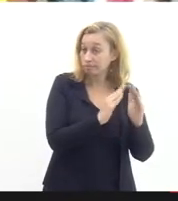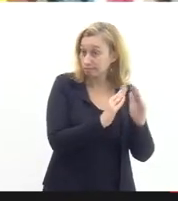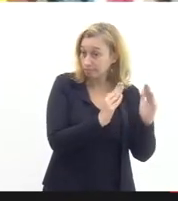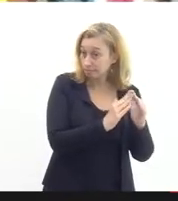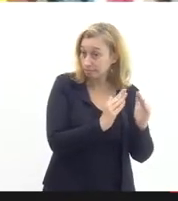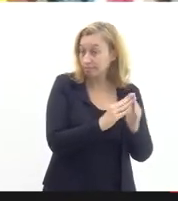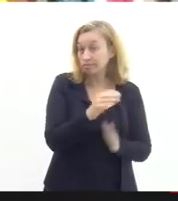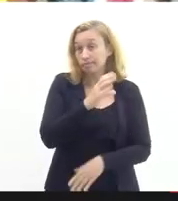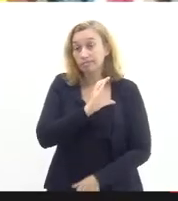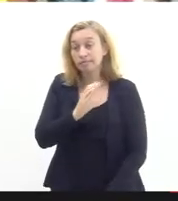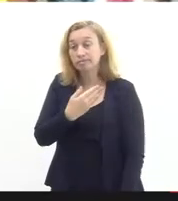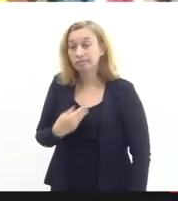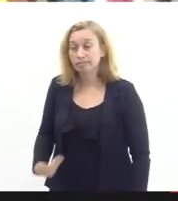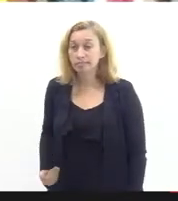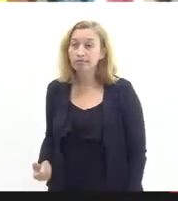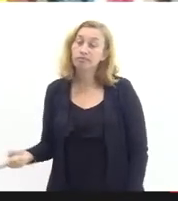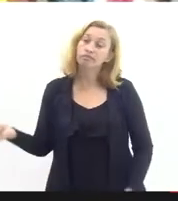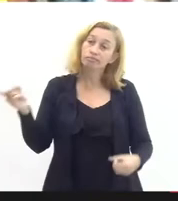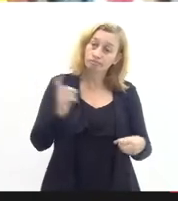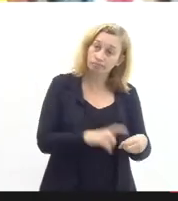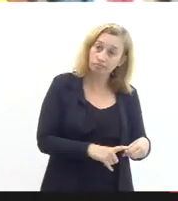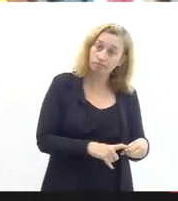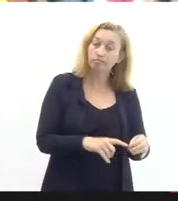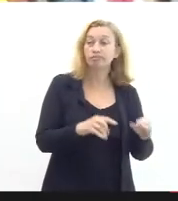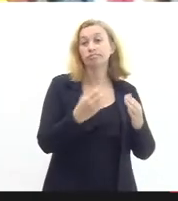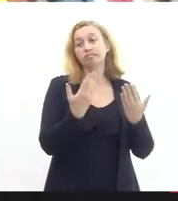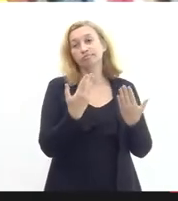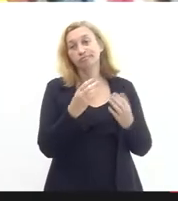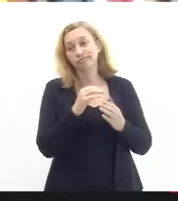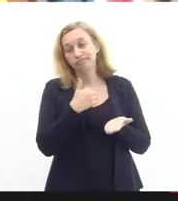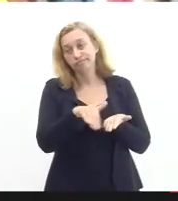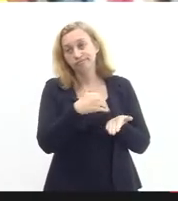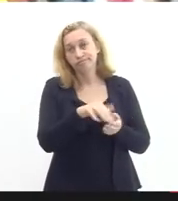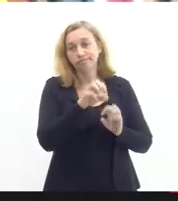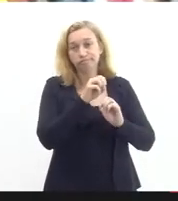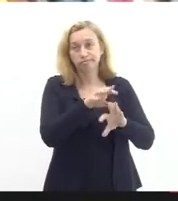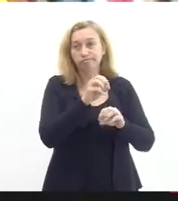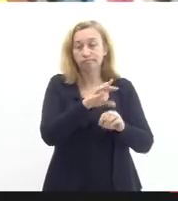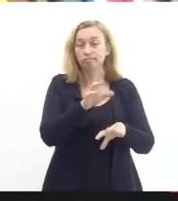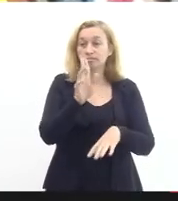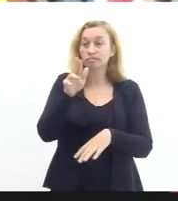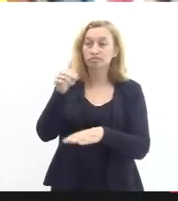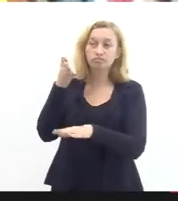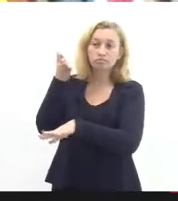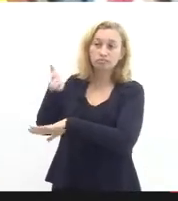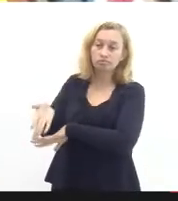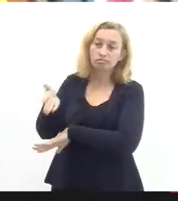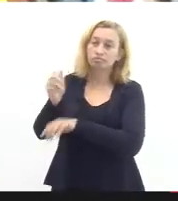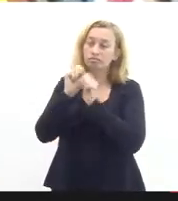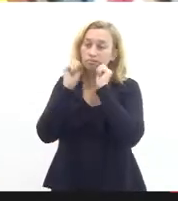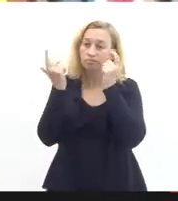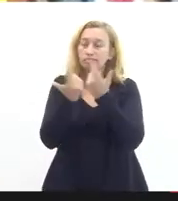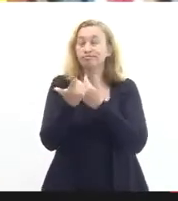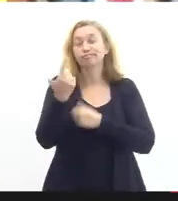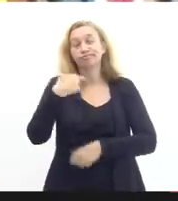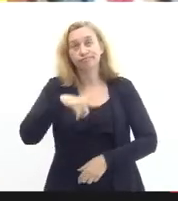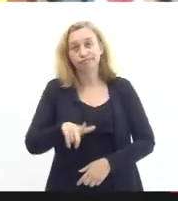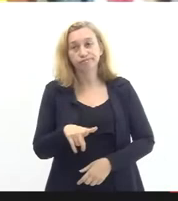de educação e não chega a alerje e eu outra vez